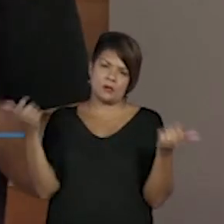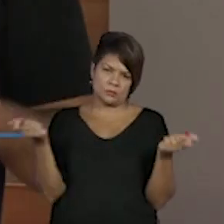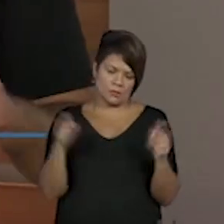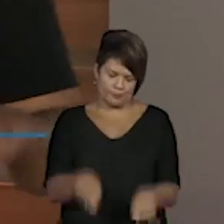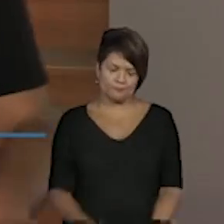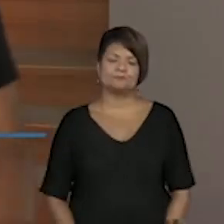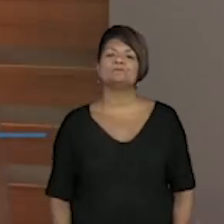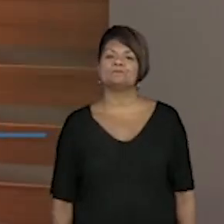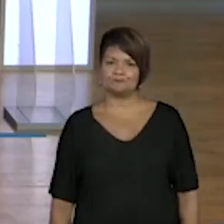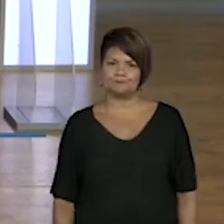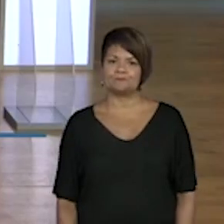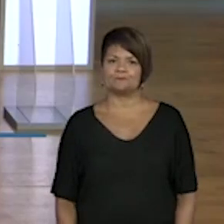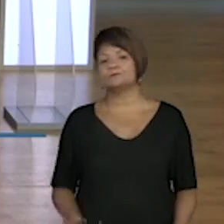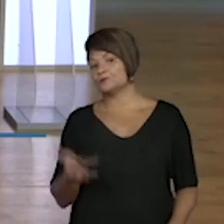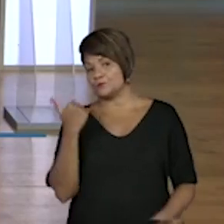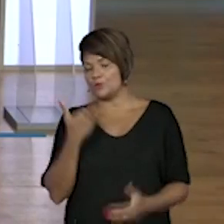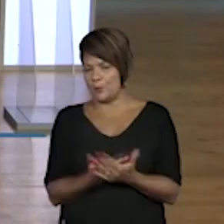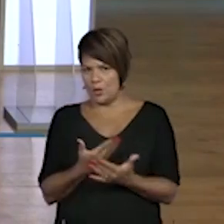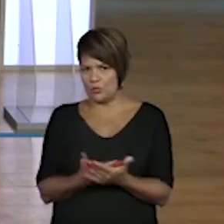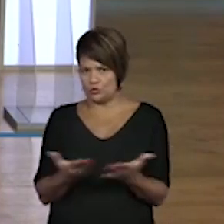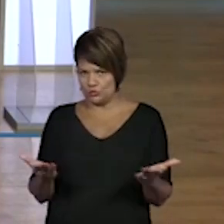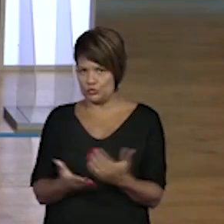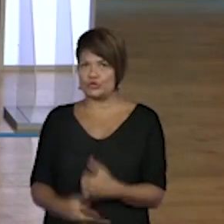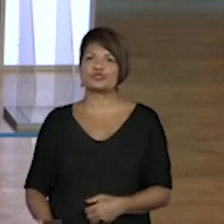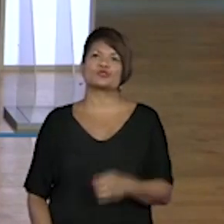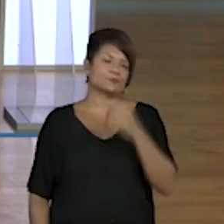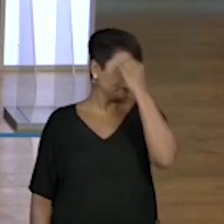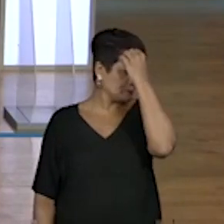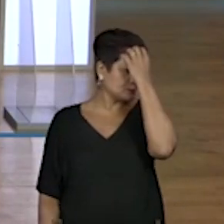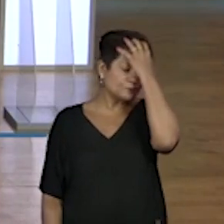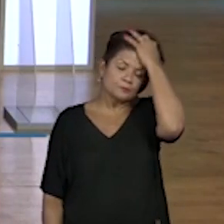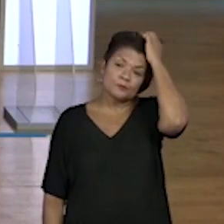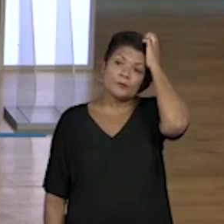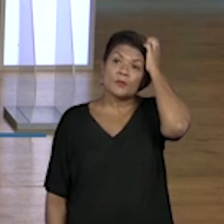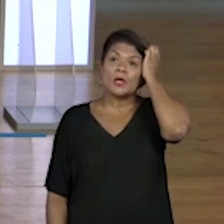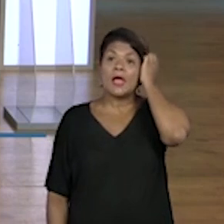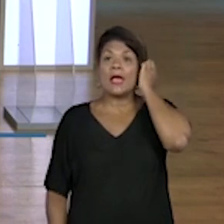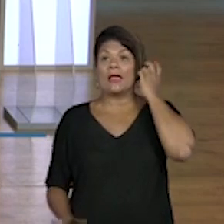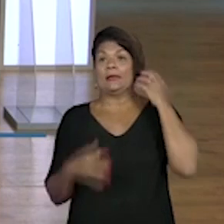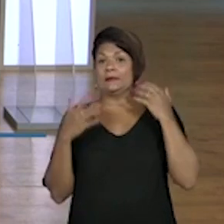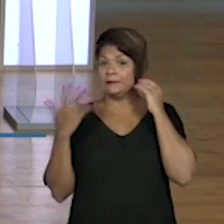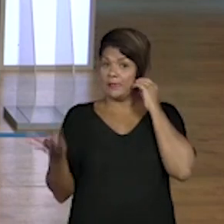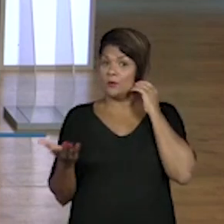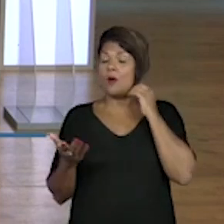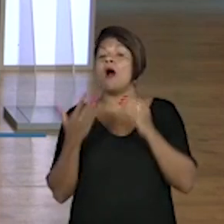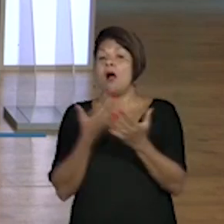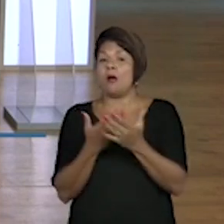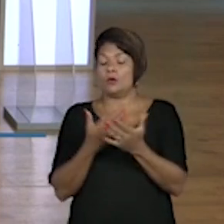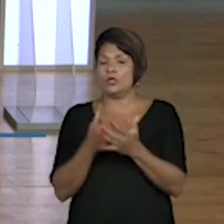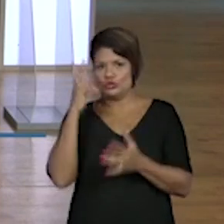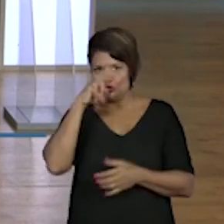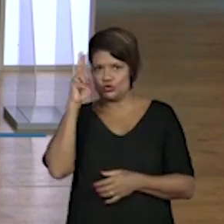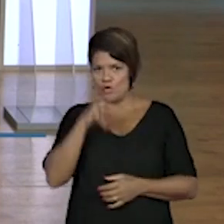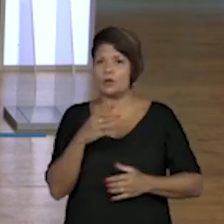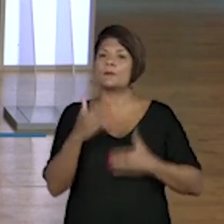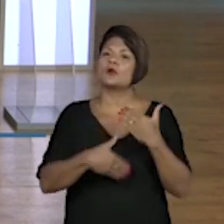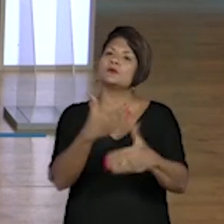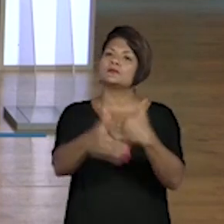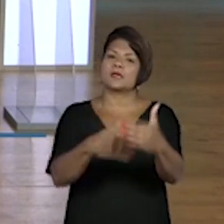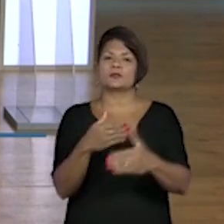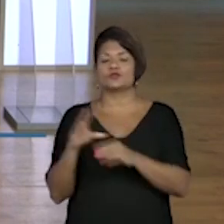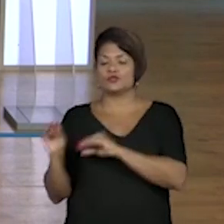Mas vamos à aula de hoje, professora? Vamos, professor Seba. Então, aula de história, processo de migração.